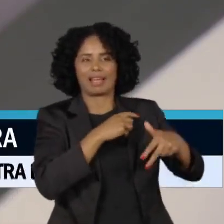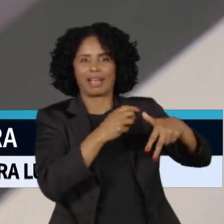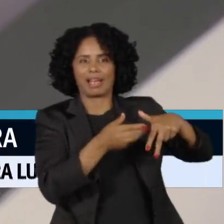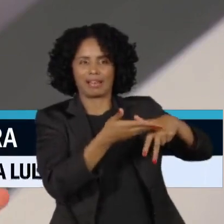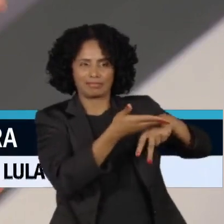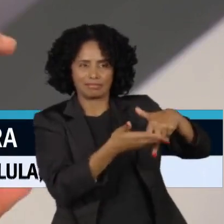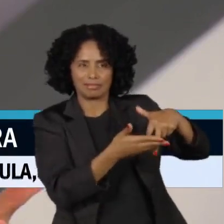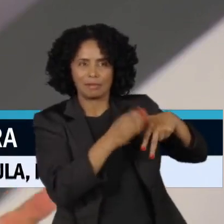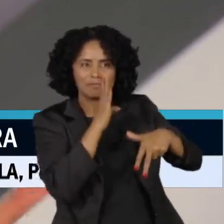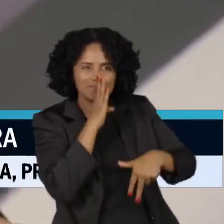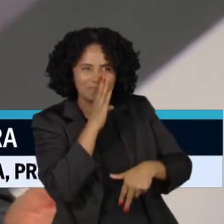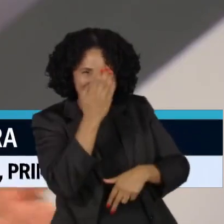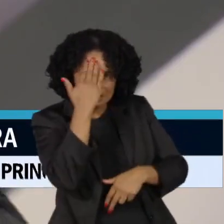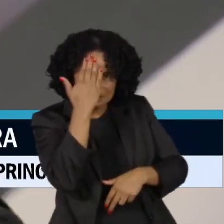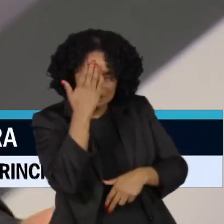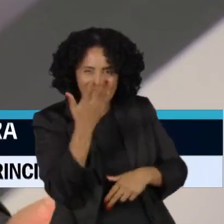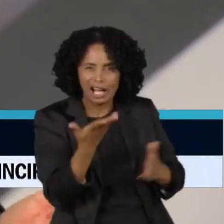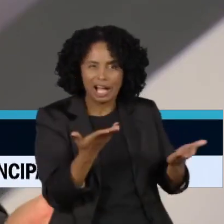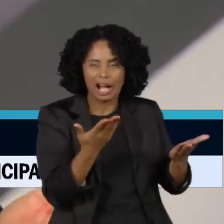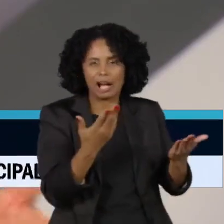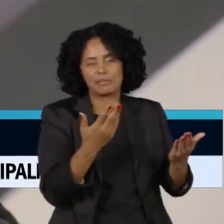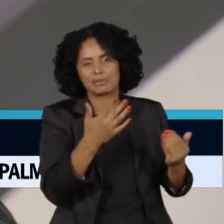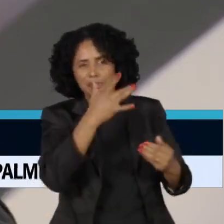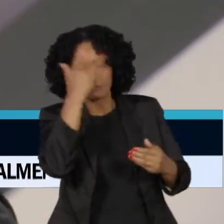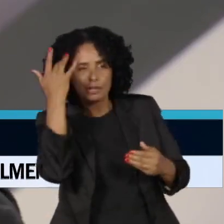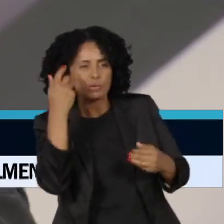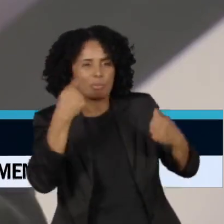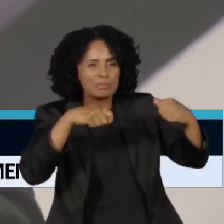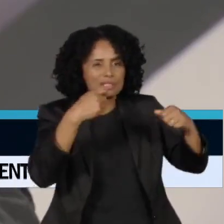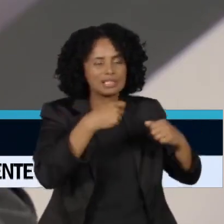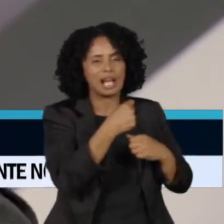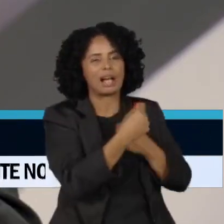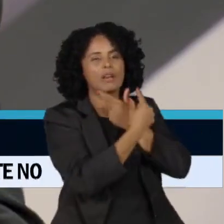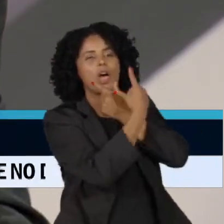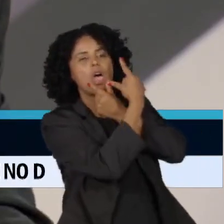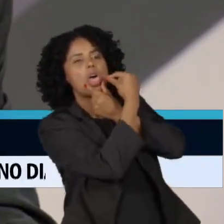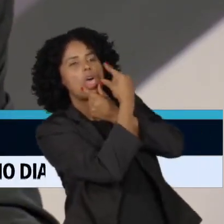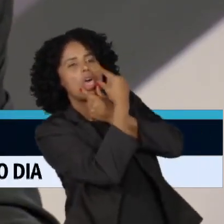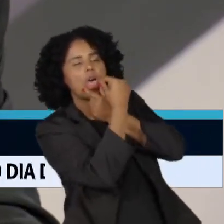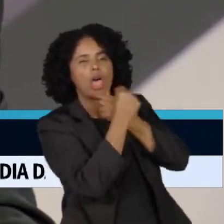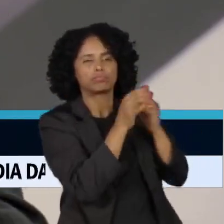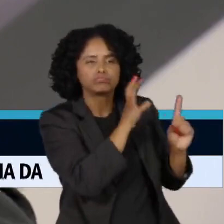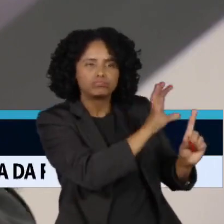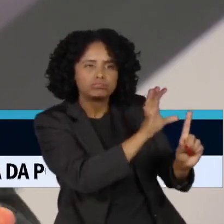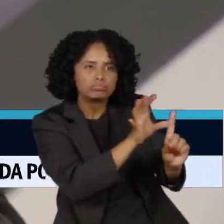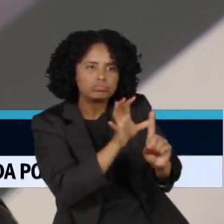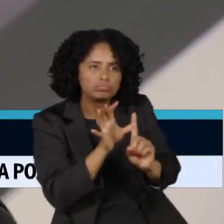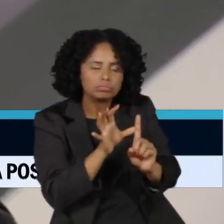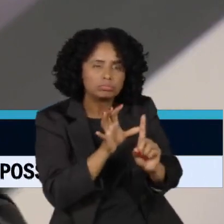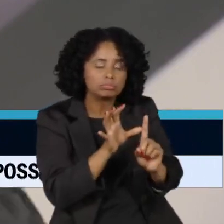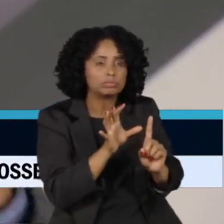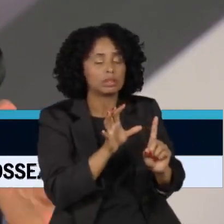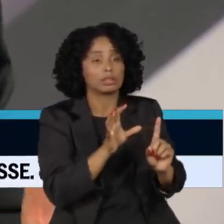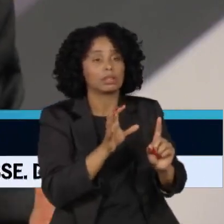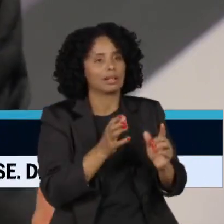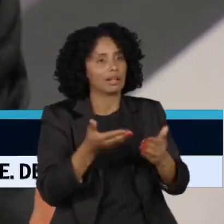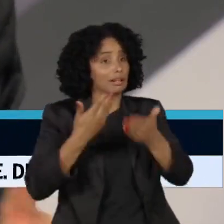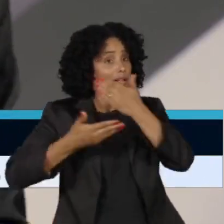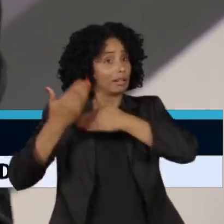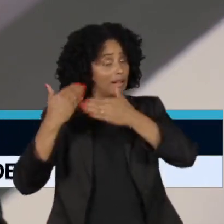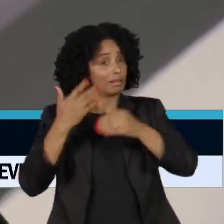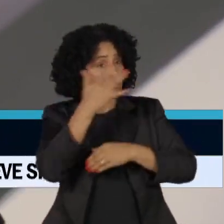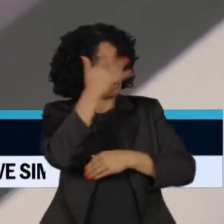com aquele bonequinho para dizer que tinha que vacinar, não verdade? E todas as outras vacinas que hoje se percebe que elas estão